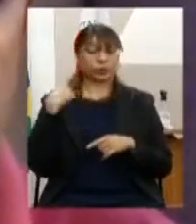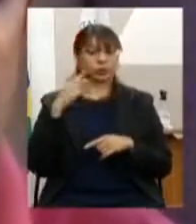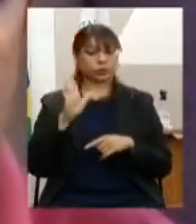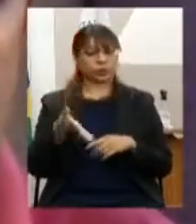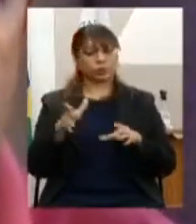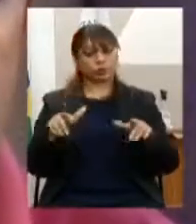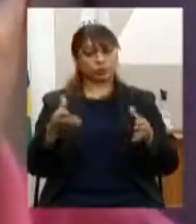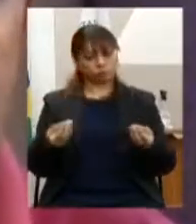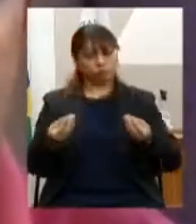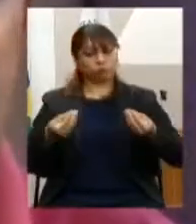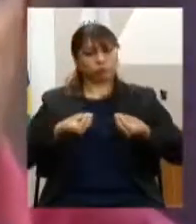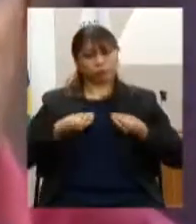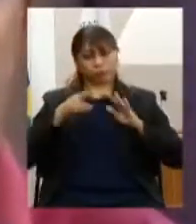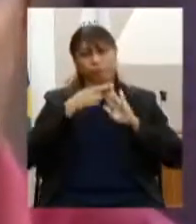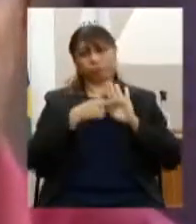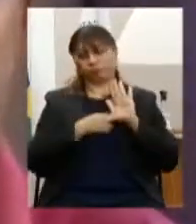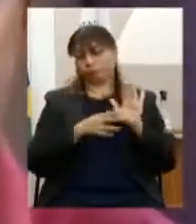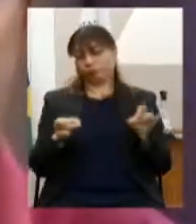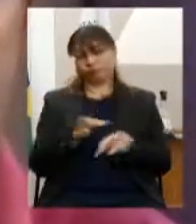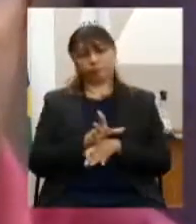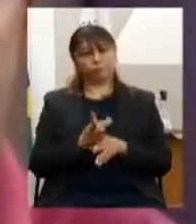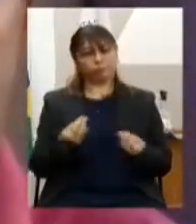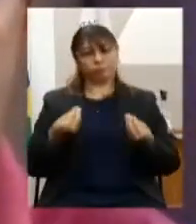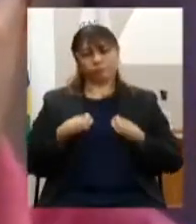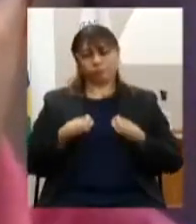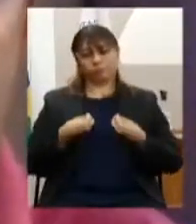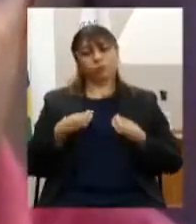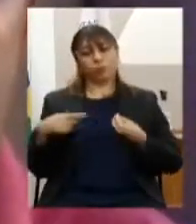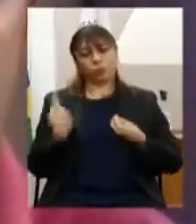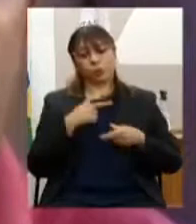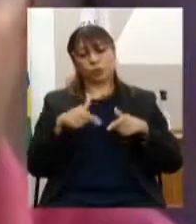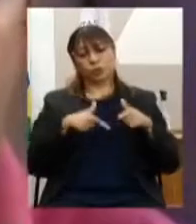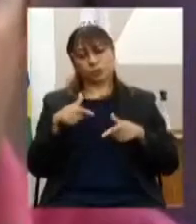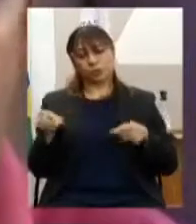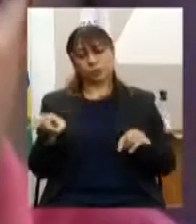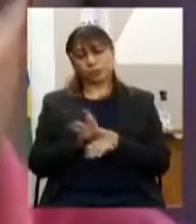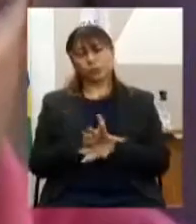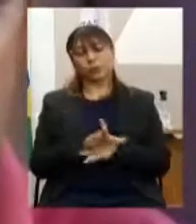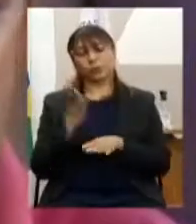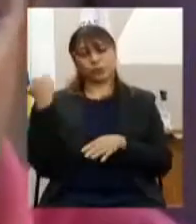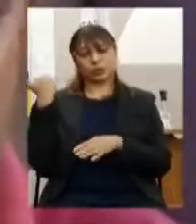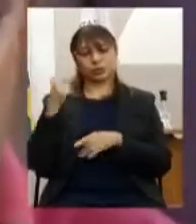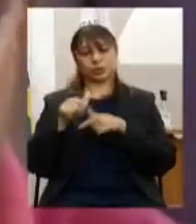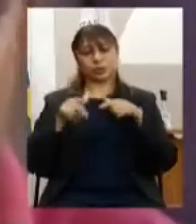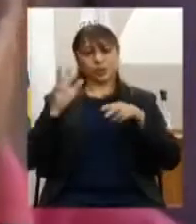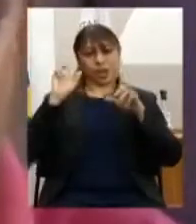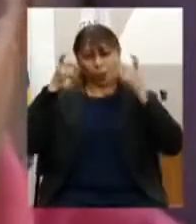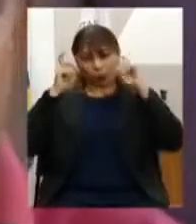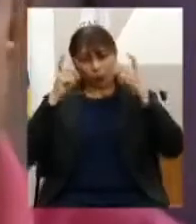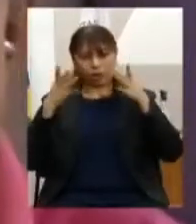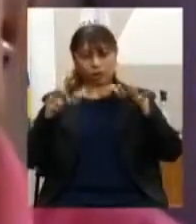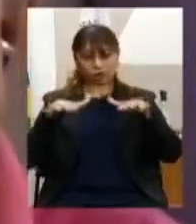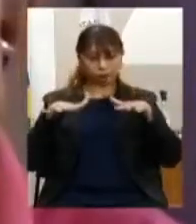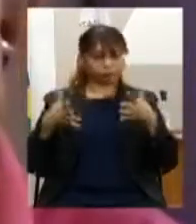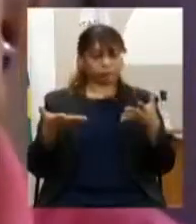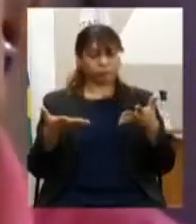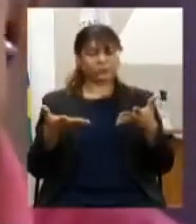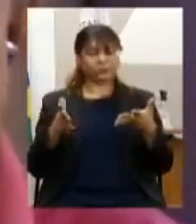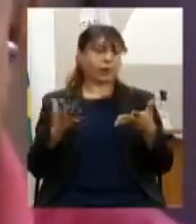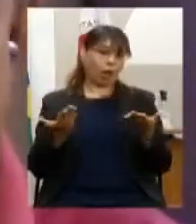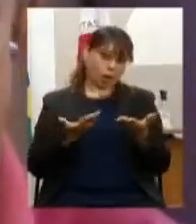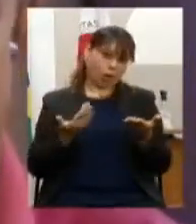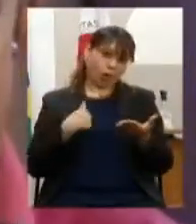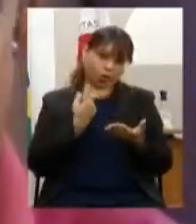todos esses relatórios e todo o trabalho que a gente realizou em reuniões anteriores. Então, para terminar